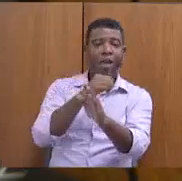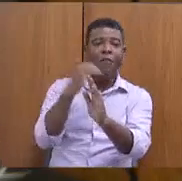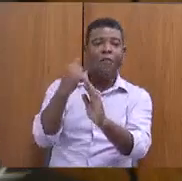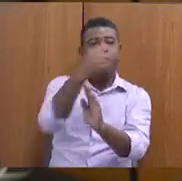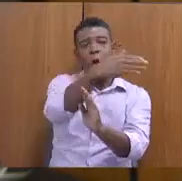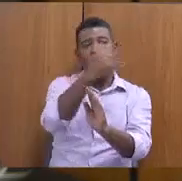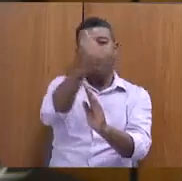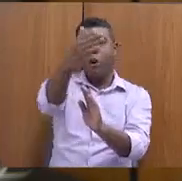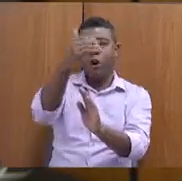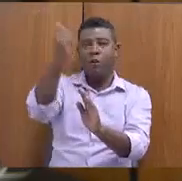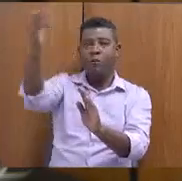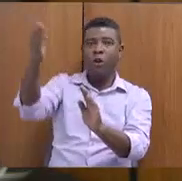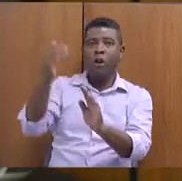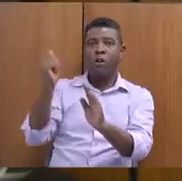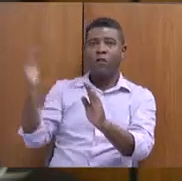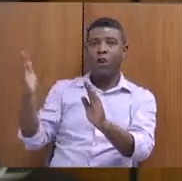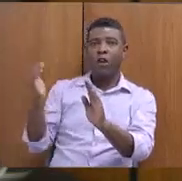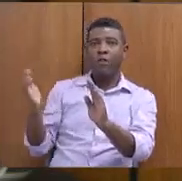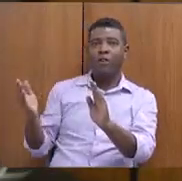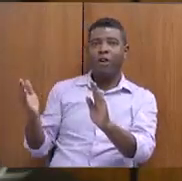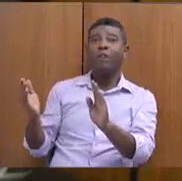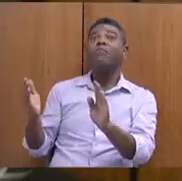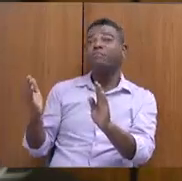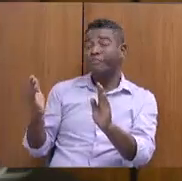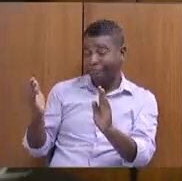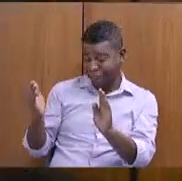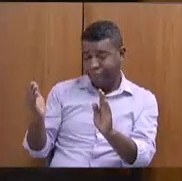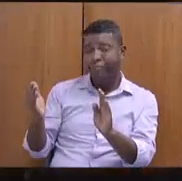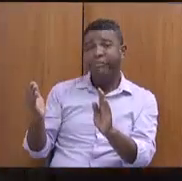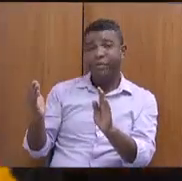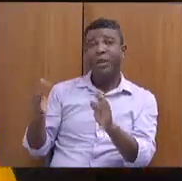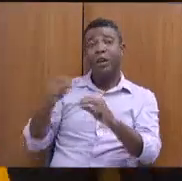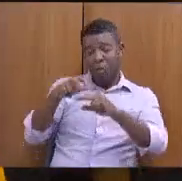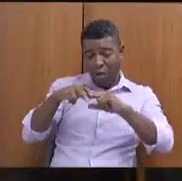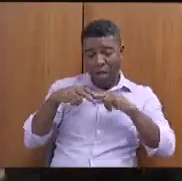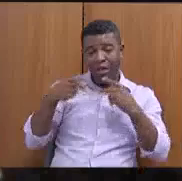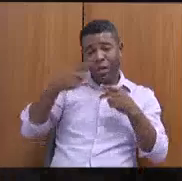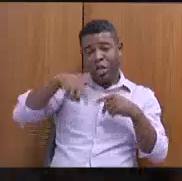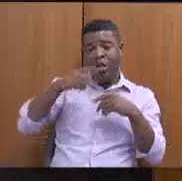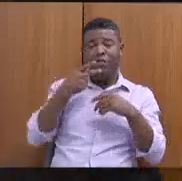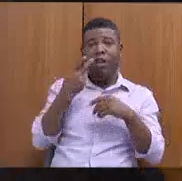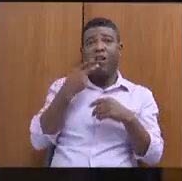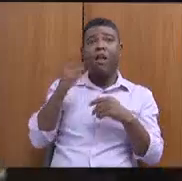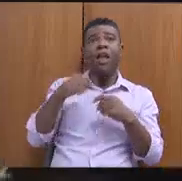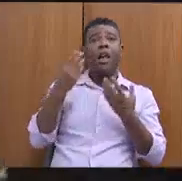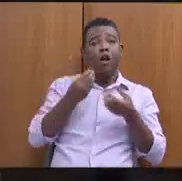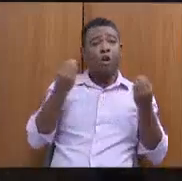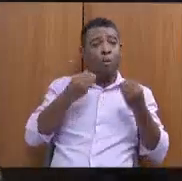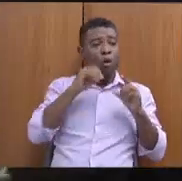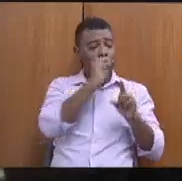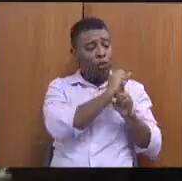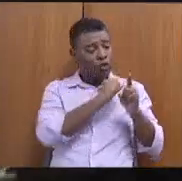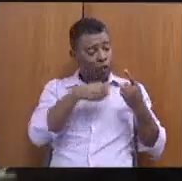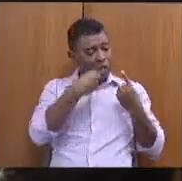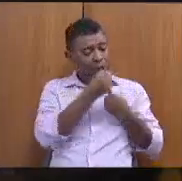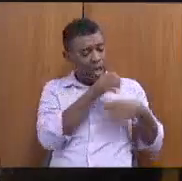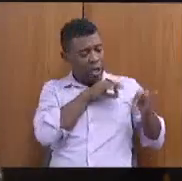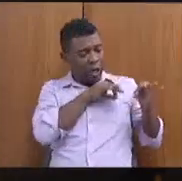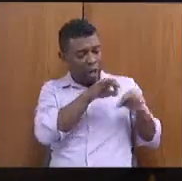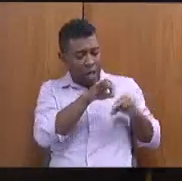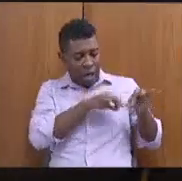nós trabalhamos exatamente... é uma disputa, inclusive, de compreender como é que a sociedade precisa se articular na